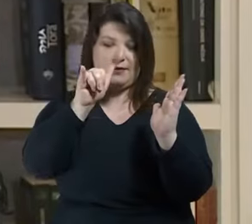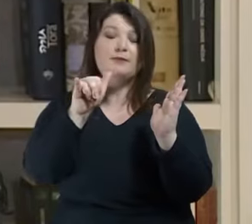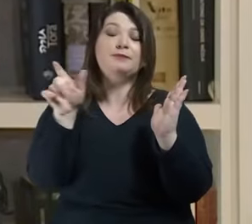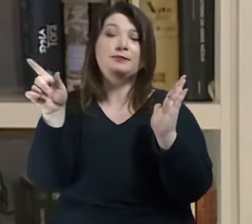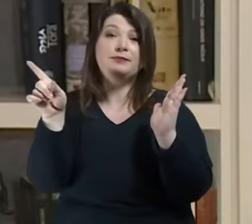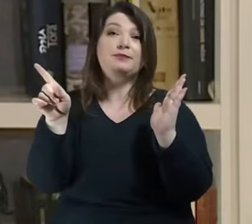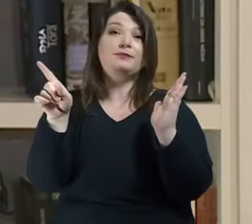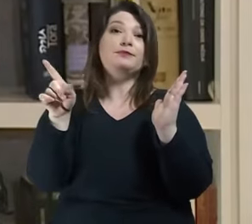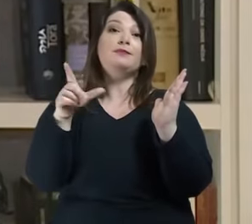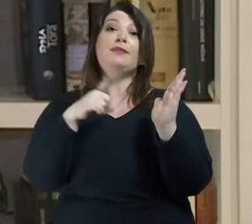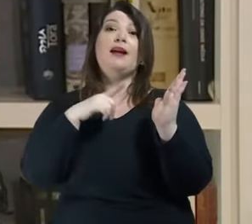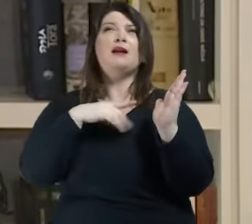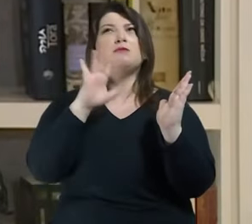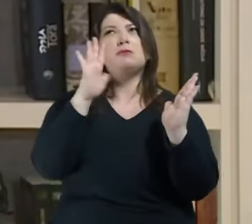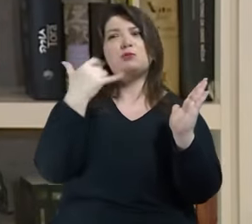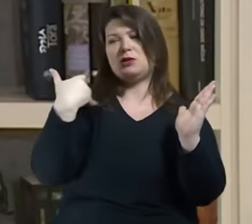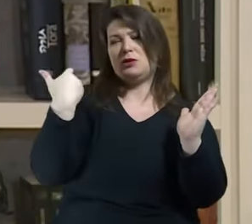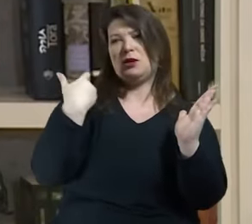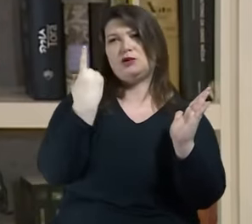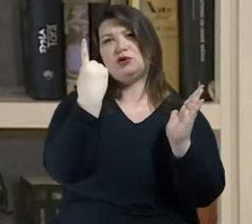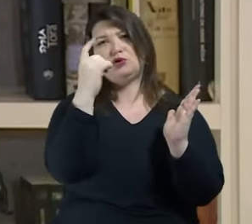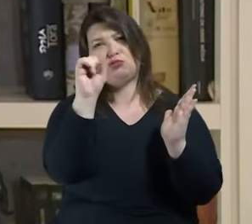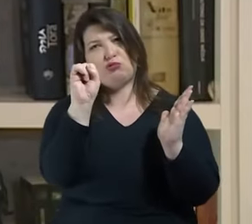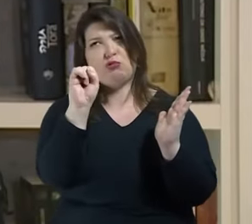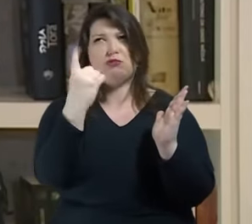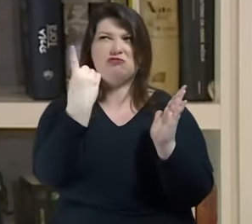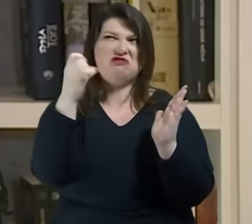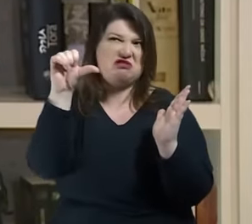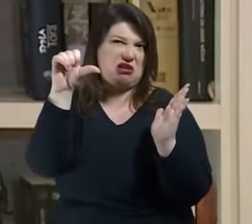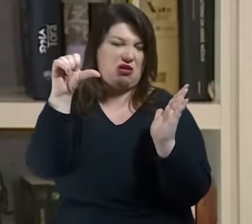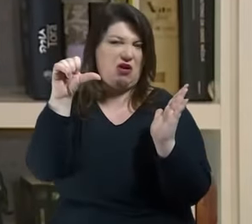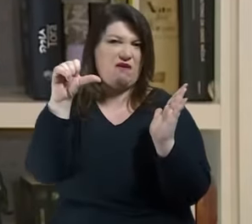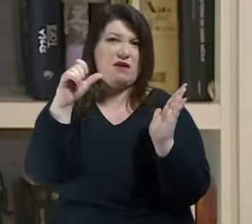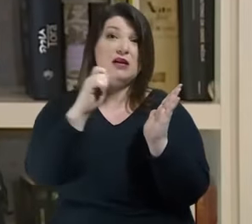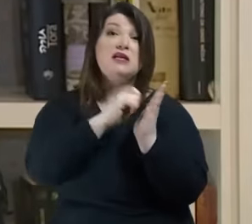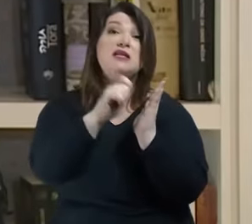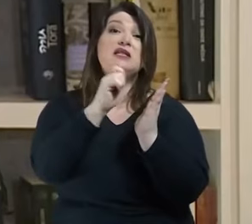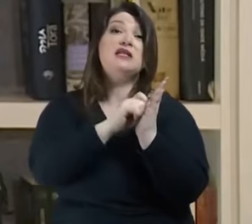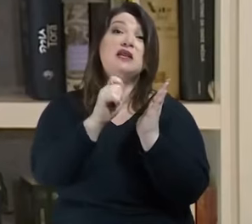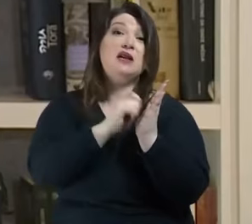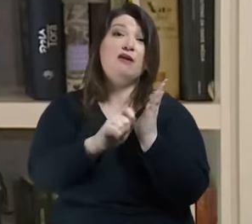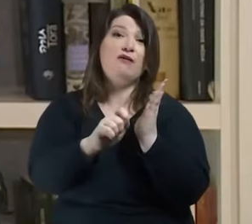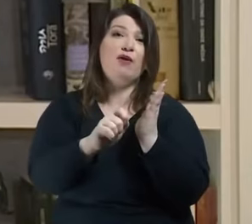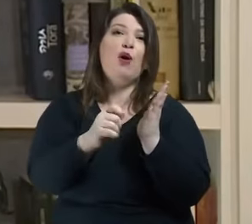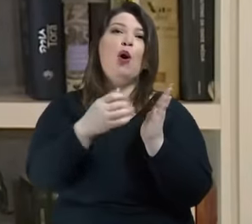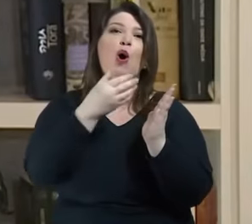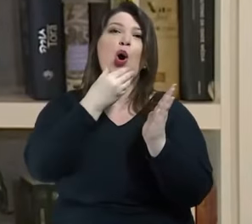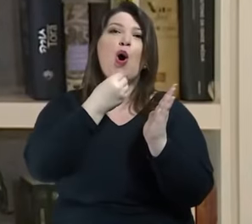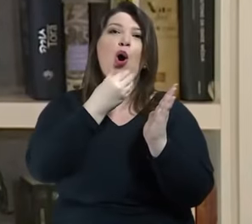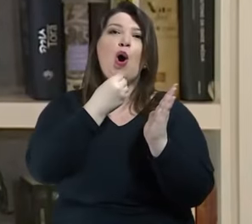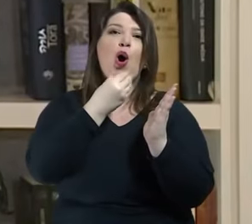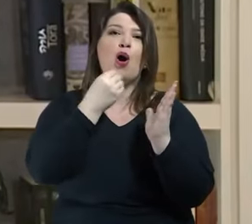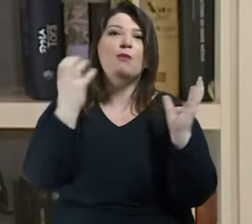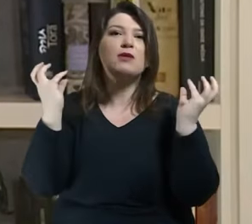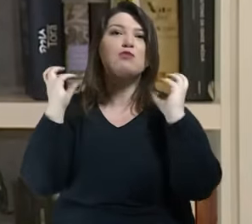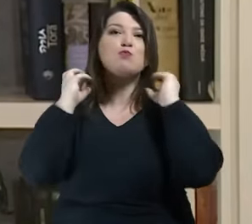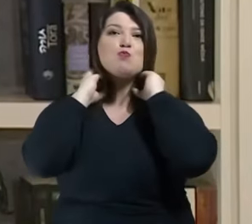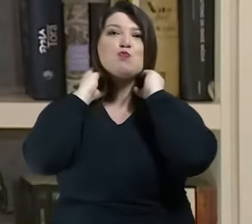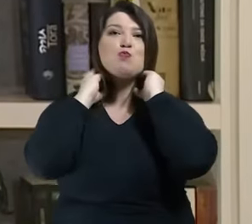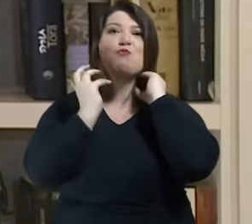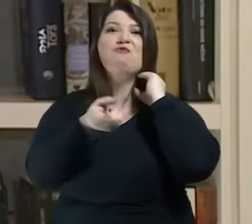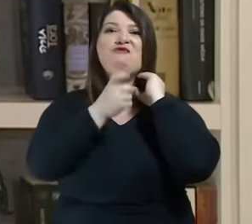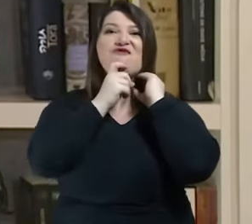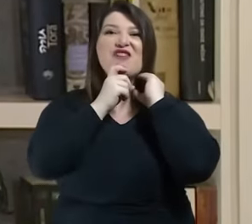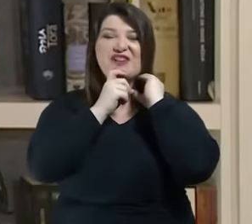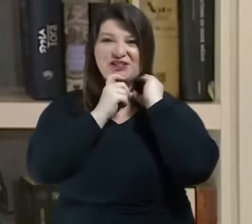importante muito bom de ler chamado Frankenstein que ela pôs como subtítulo o moderno prometeu a